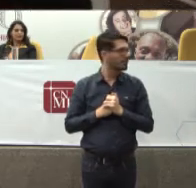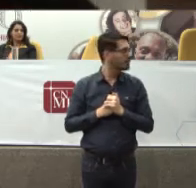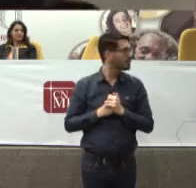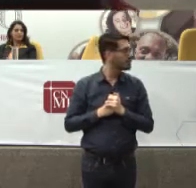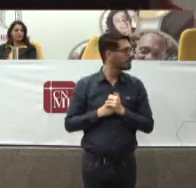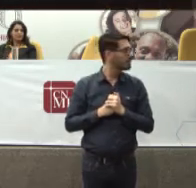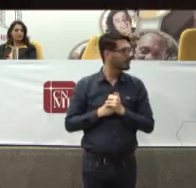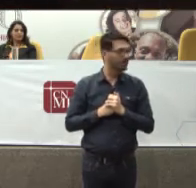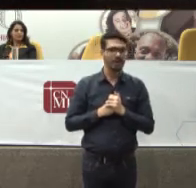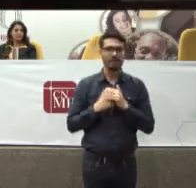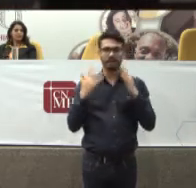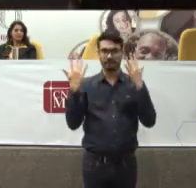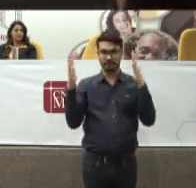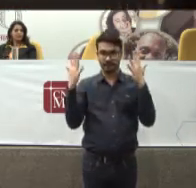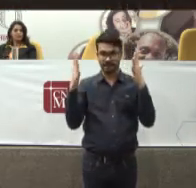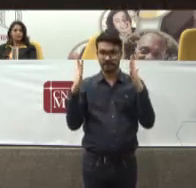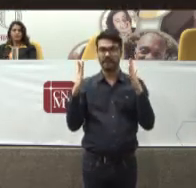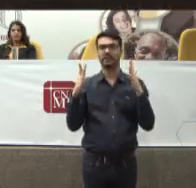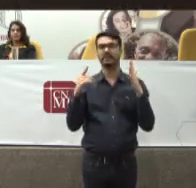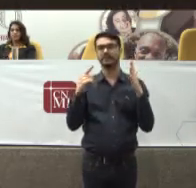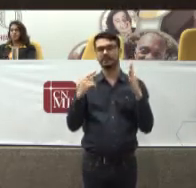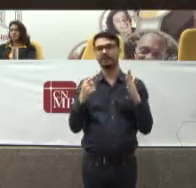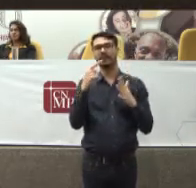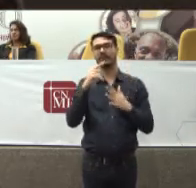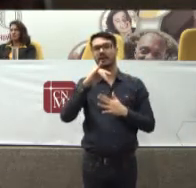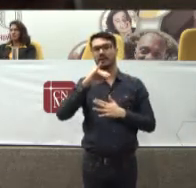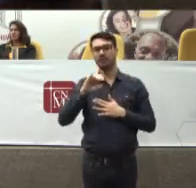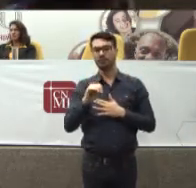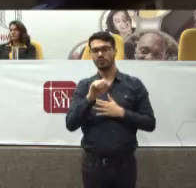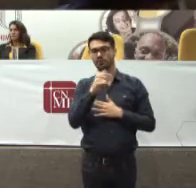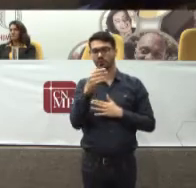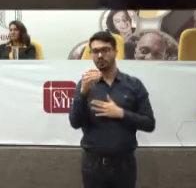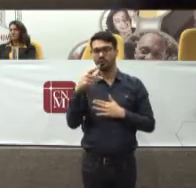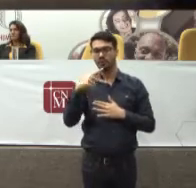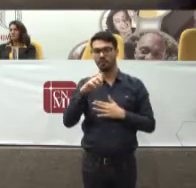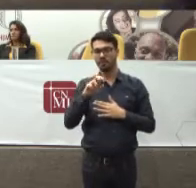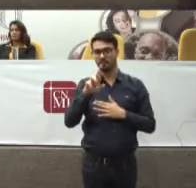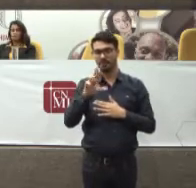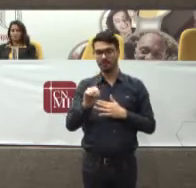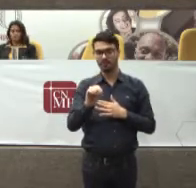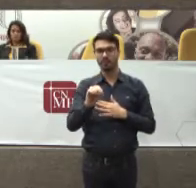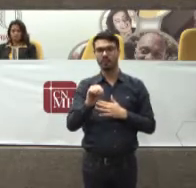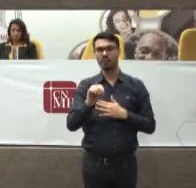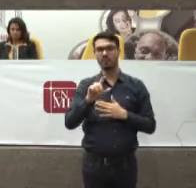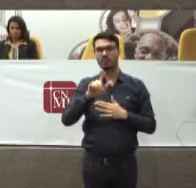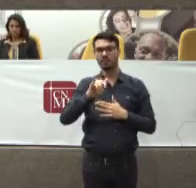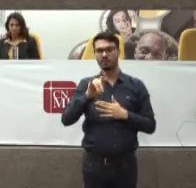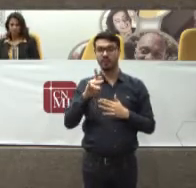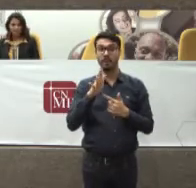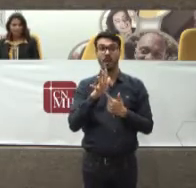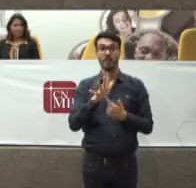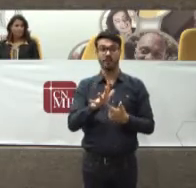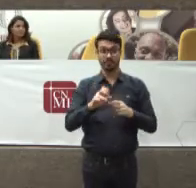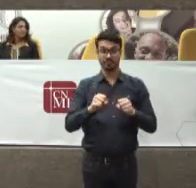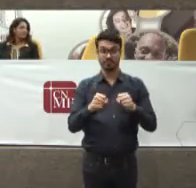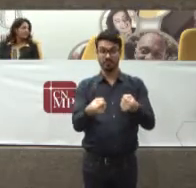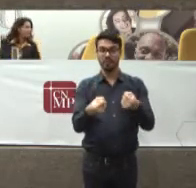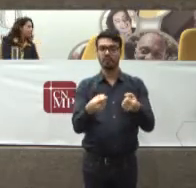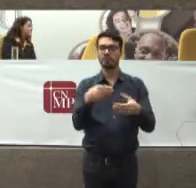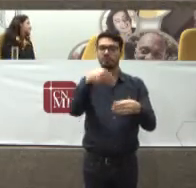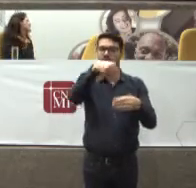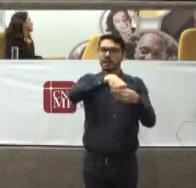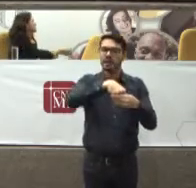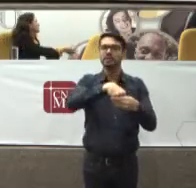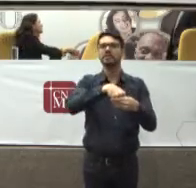Queria parabenizar O desbarrador João Pedro Gebran Pela brilhante palestra Pela demonstração Do seu empenho No comitê